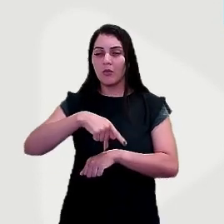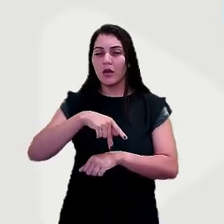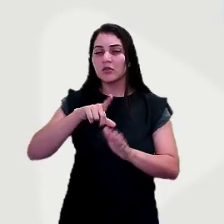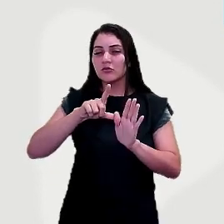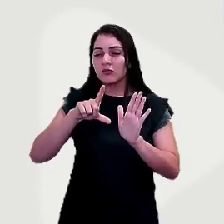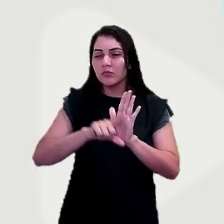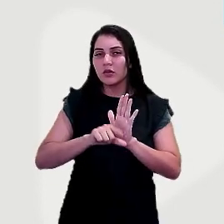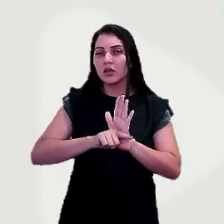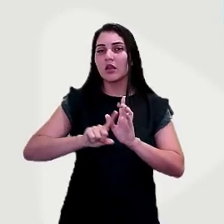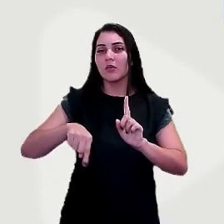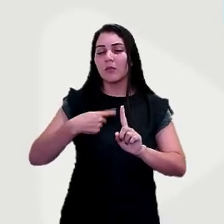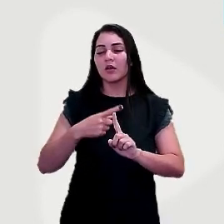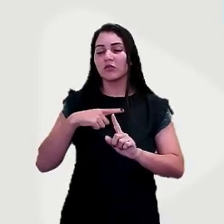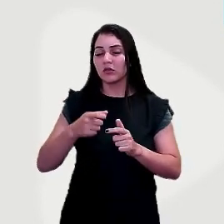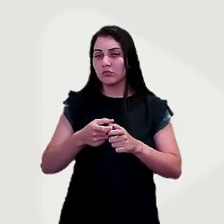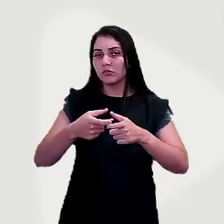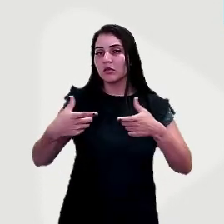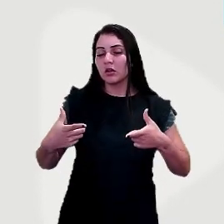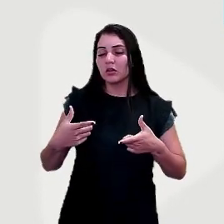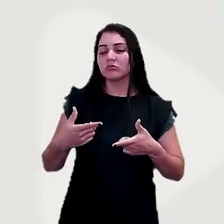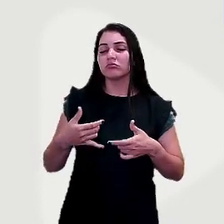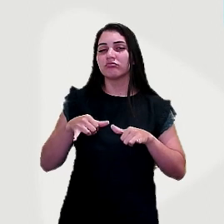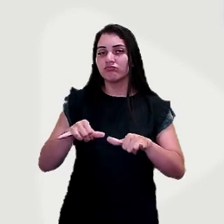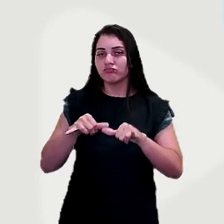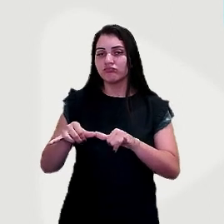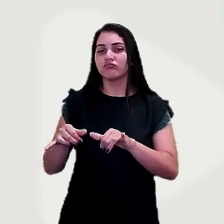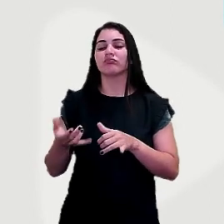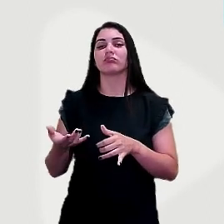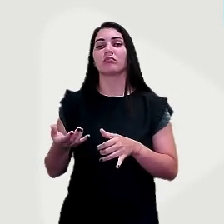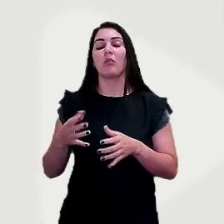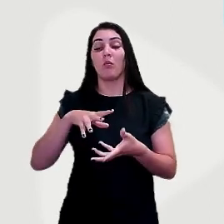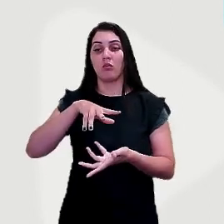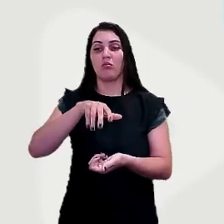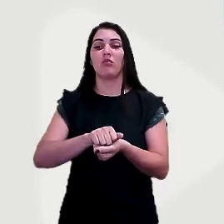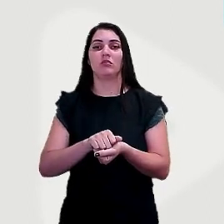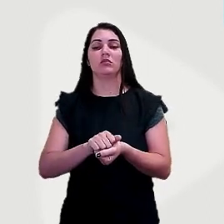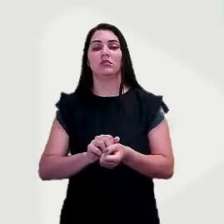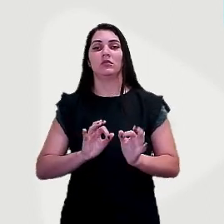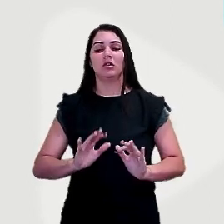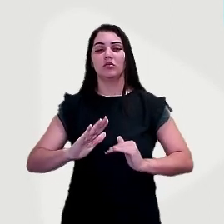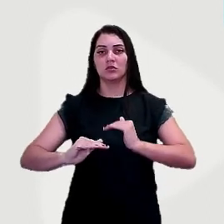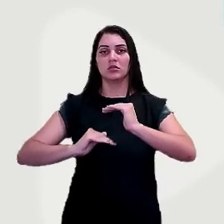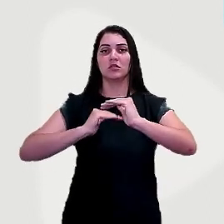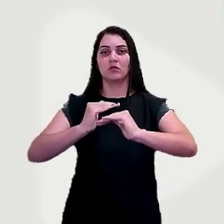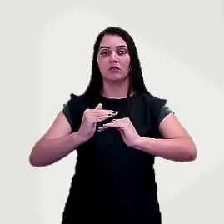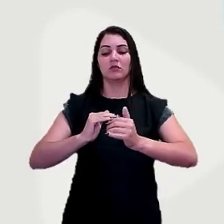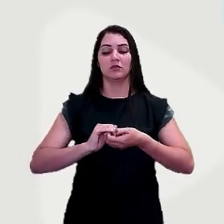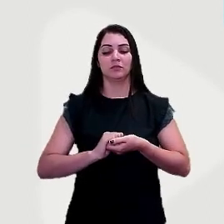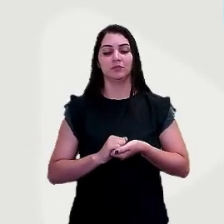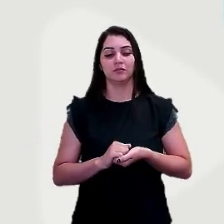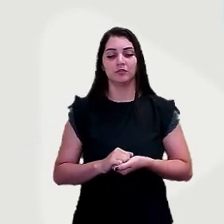mas que ocupa uma grande parcela do mercado mundial, né, que desenvolveu